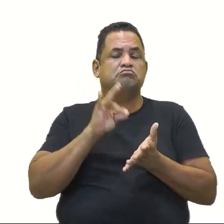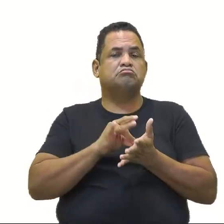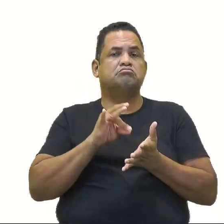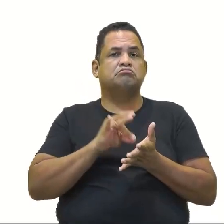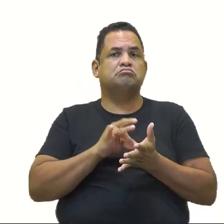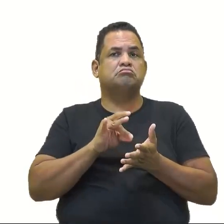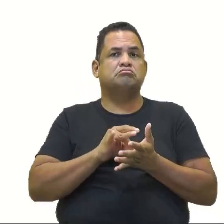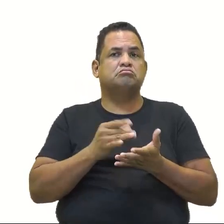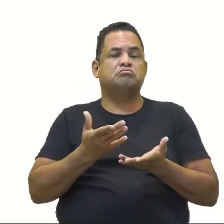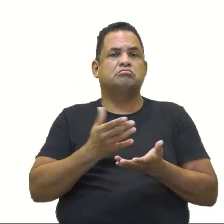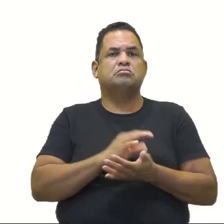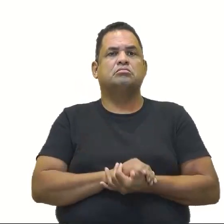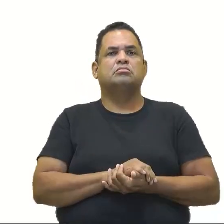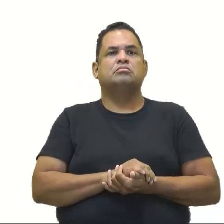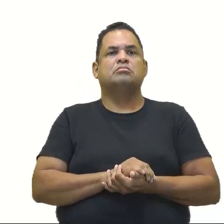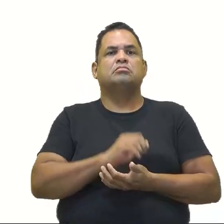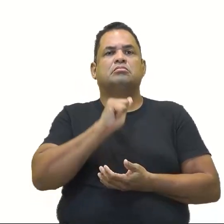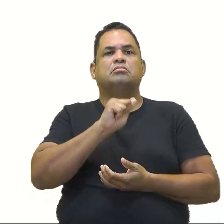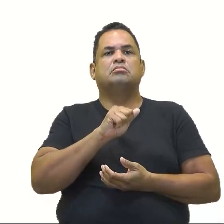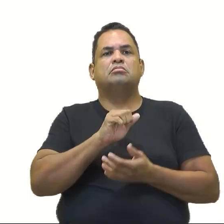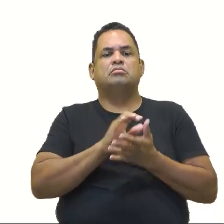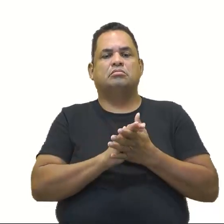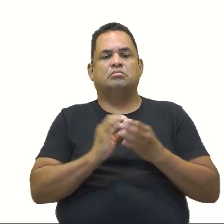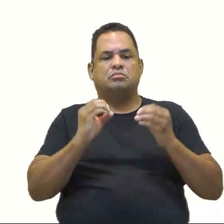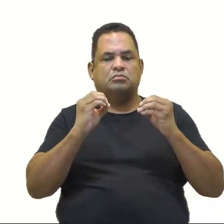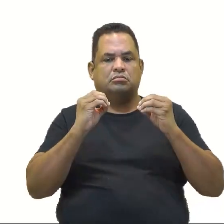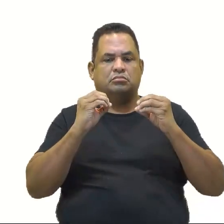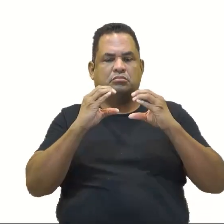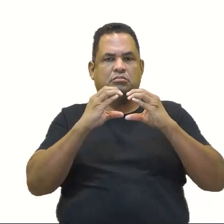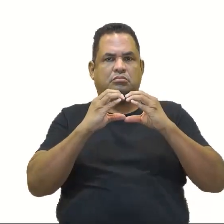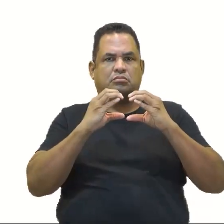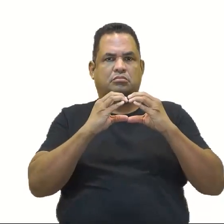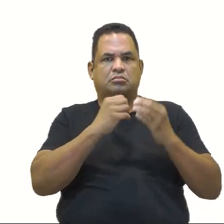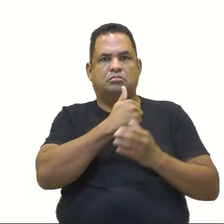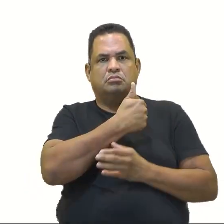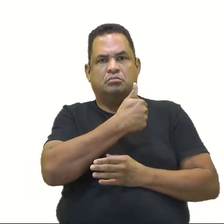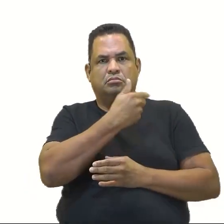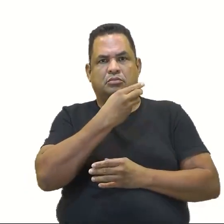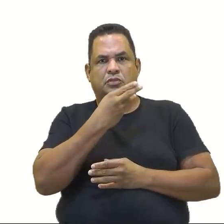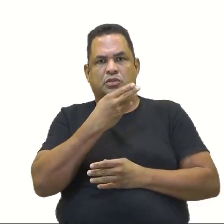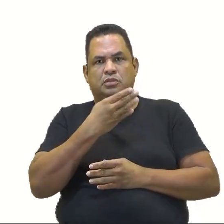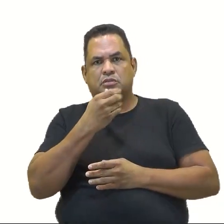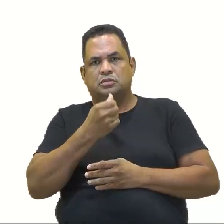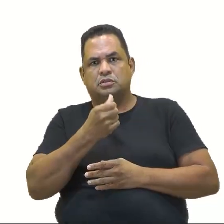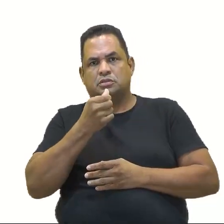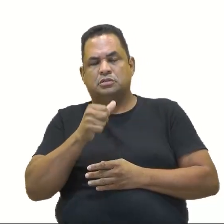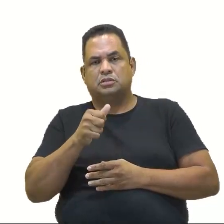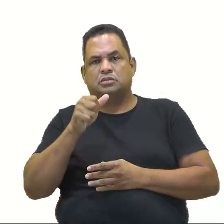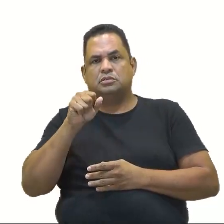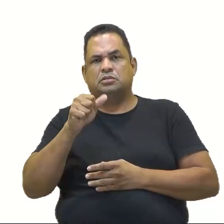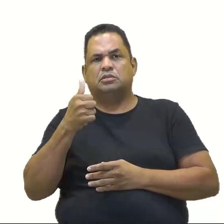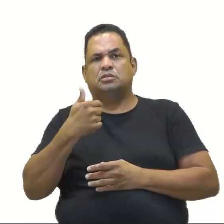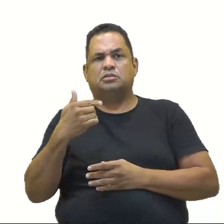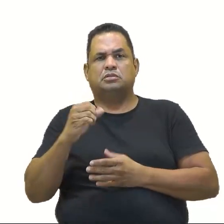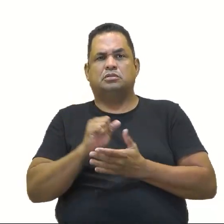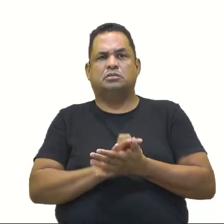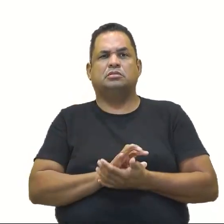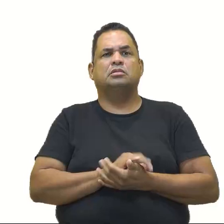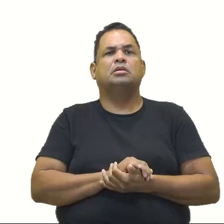a união entre A e B é 1, 2, 3, 4, 5, 6, 8 e 10,